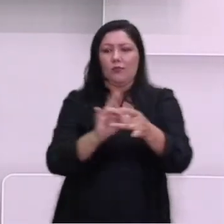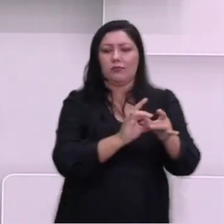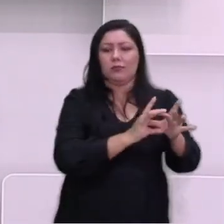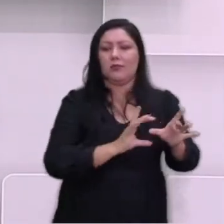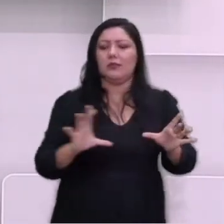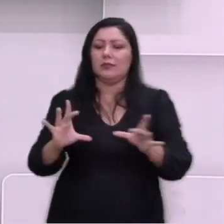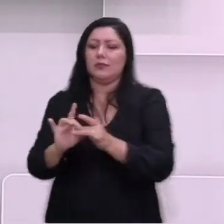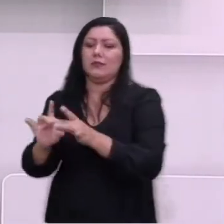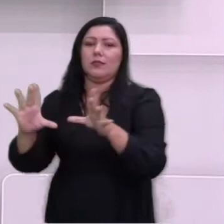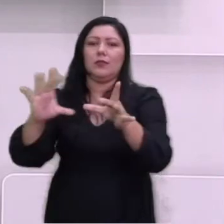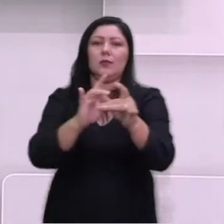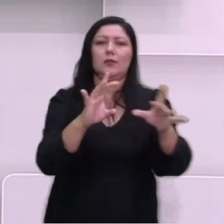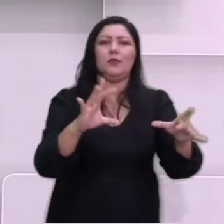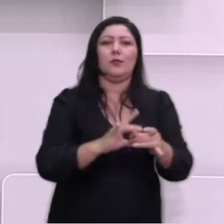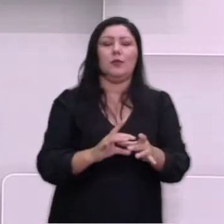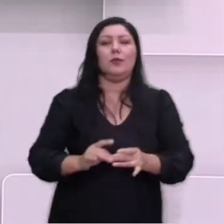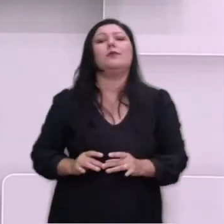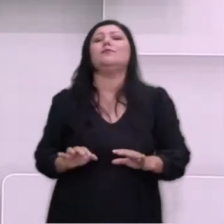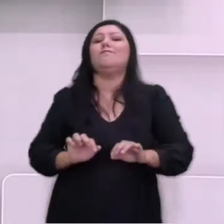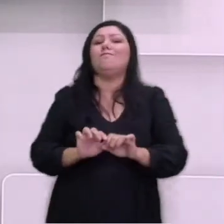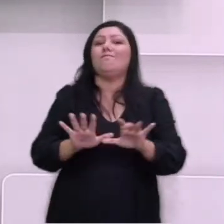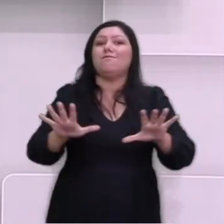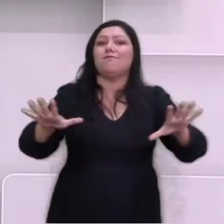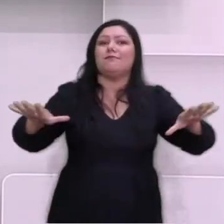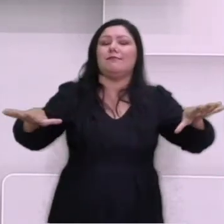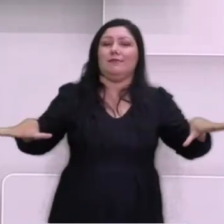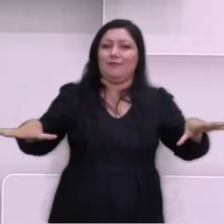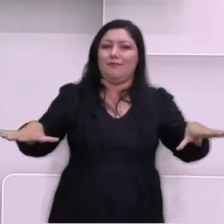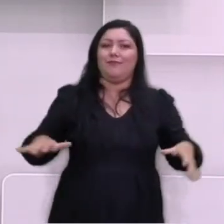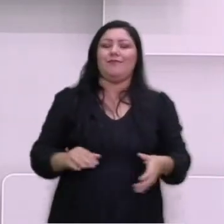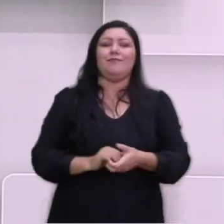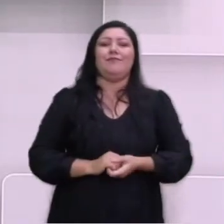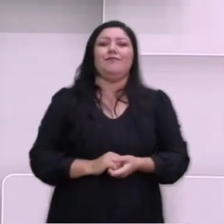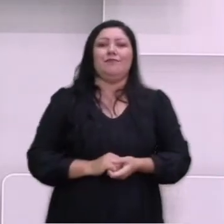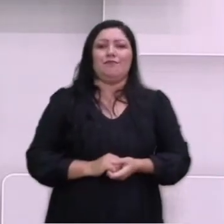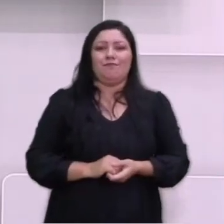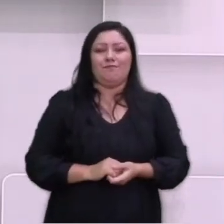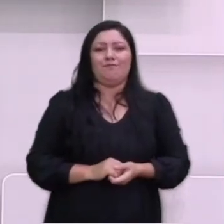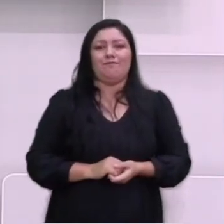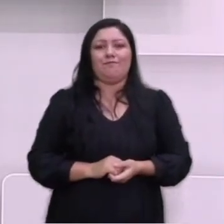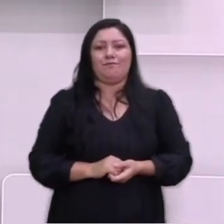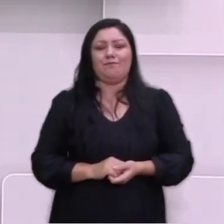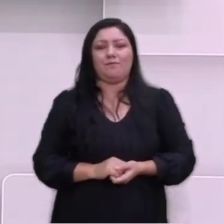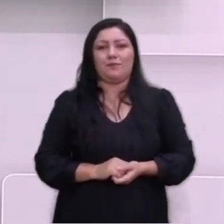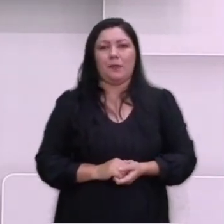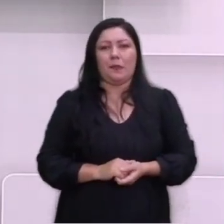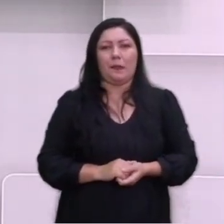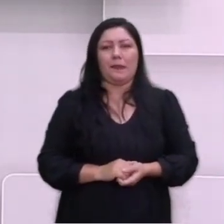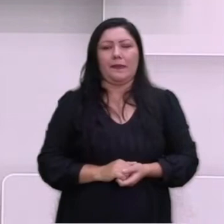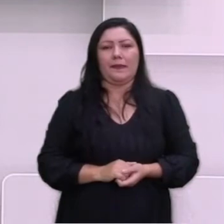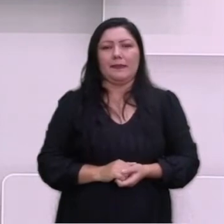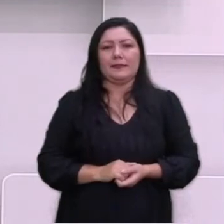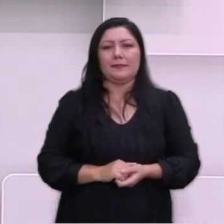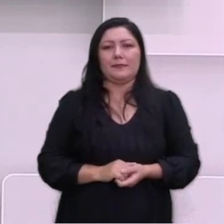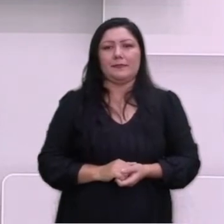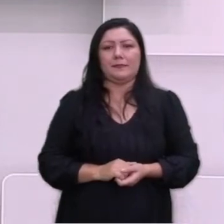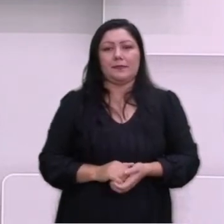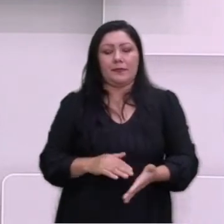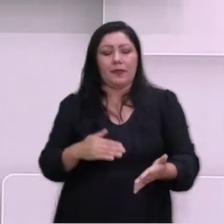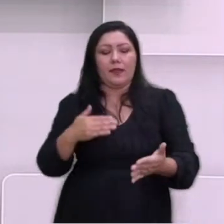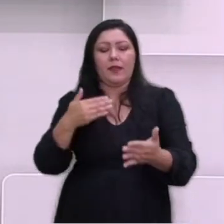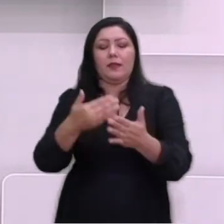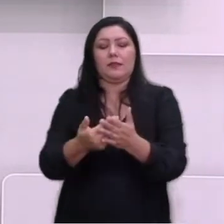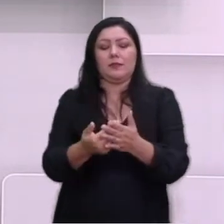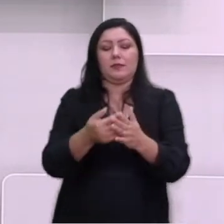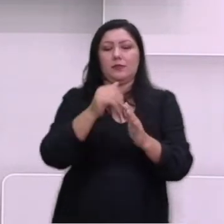restrita à Europa, aqui ela já vai alargando os seus pontos de conflito. Até janeiro de